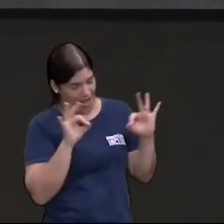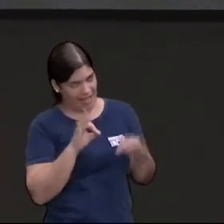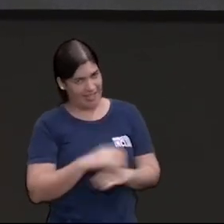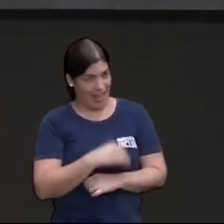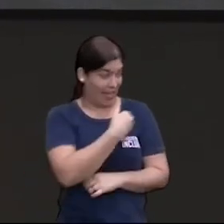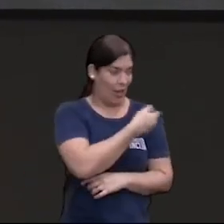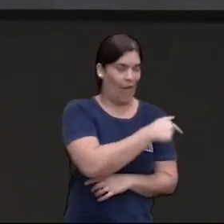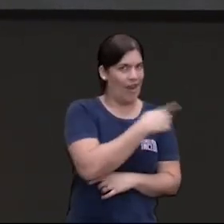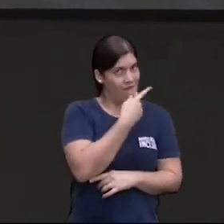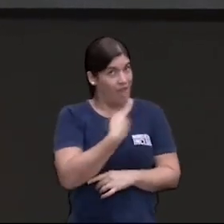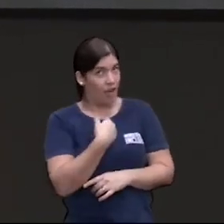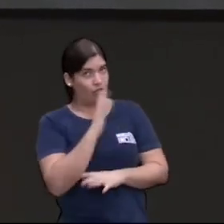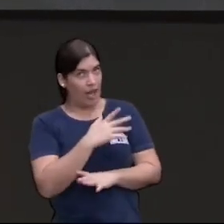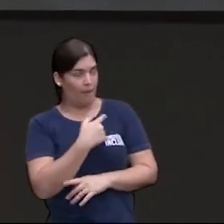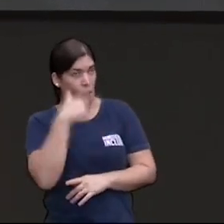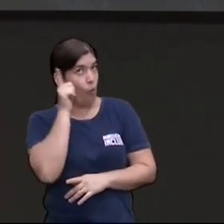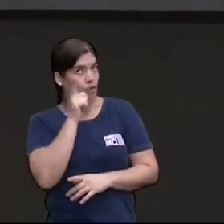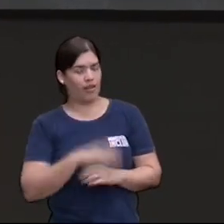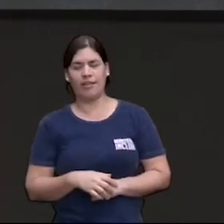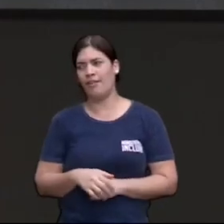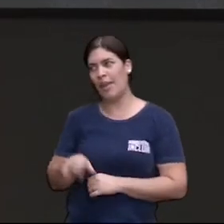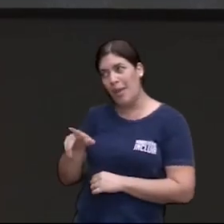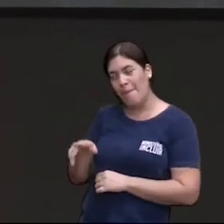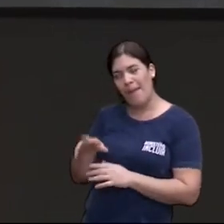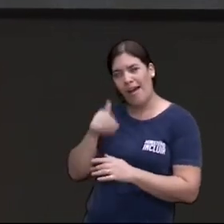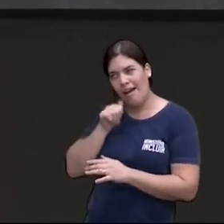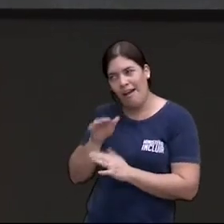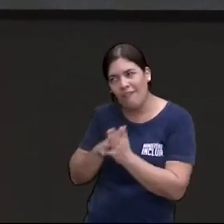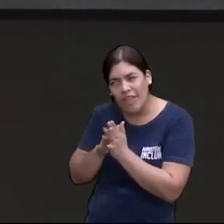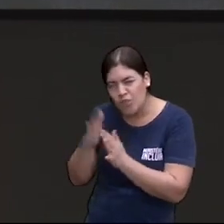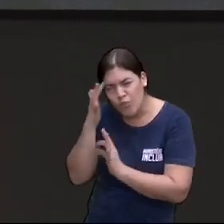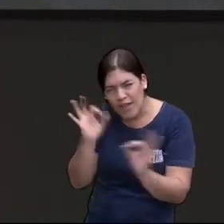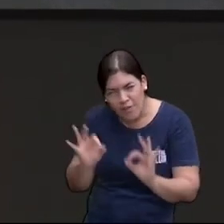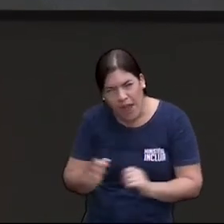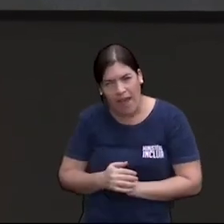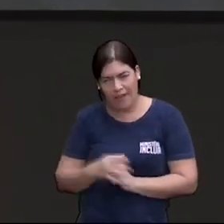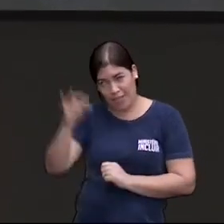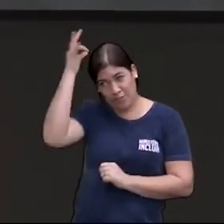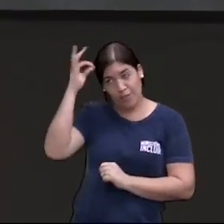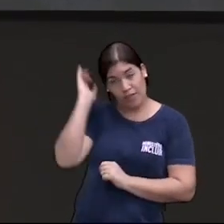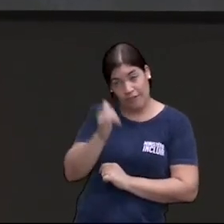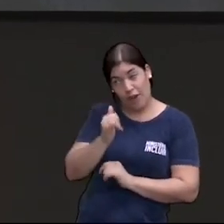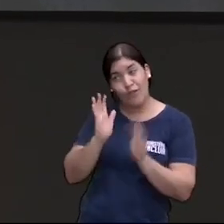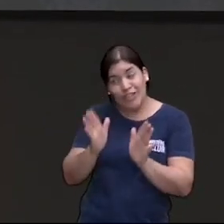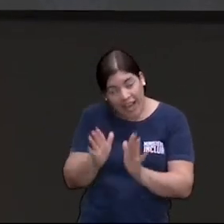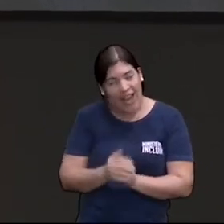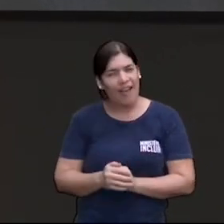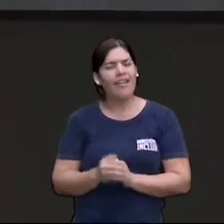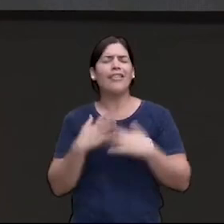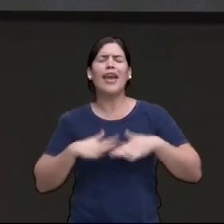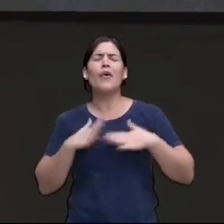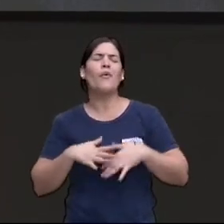Irmã, finge que não está entendendo. Finge que tu não compreendeu que o Espírito Santo já está falando com ele. Fica